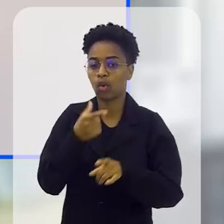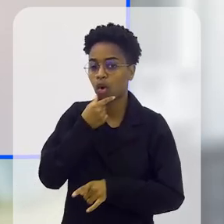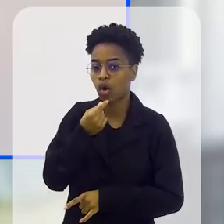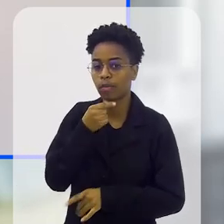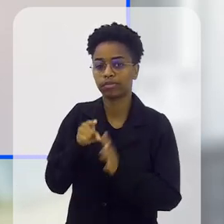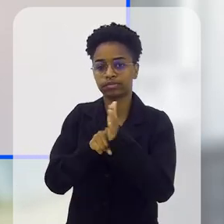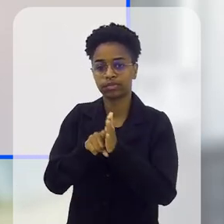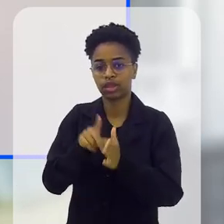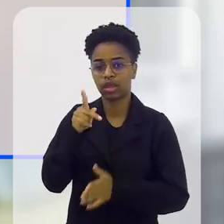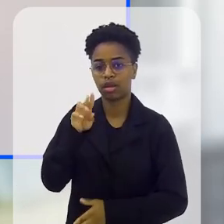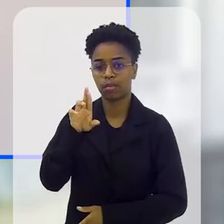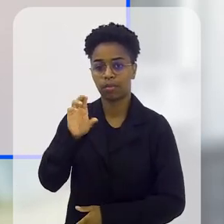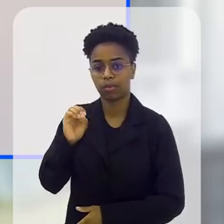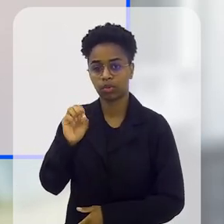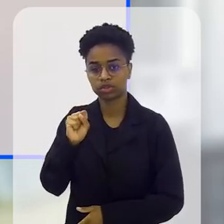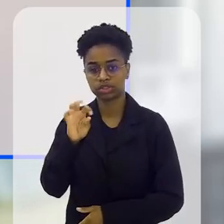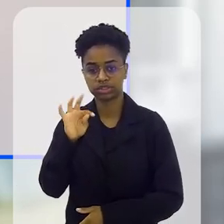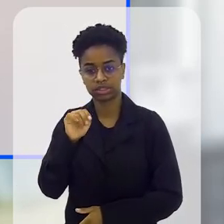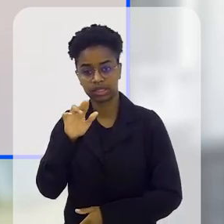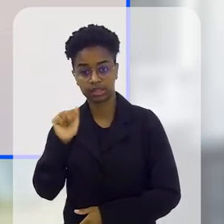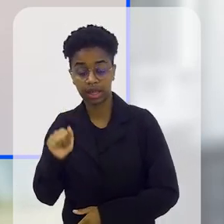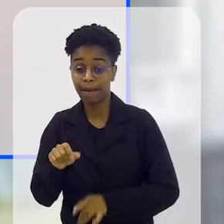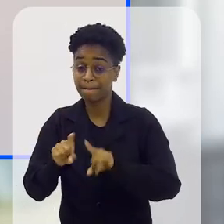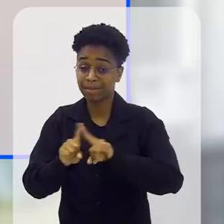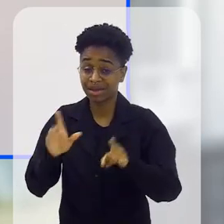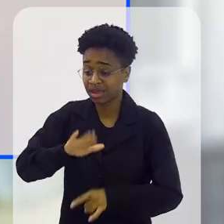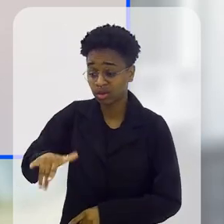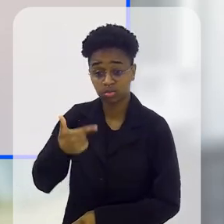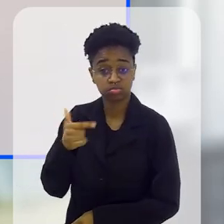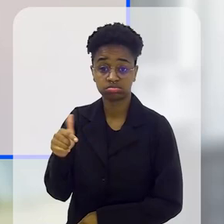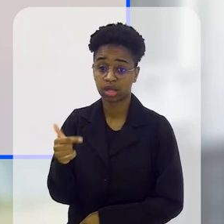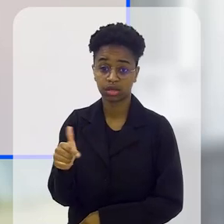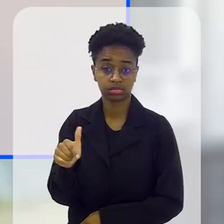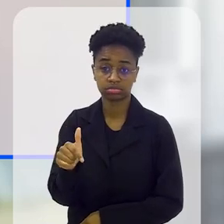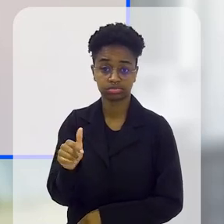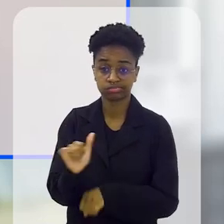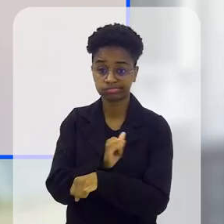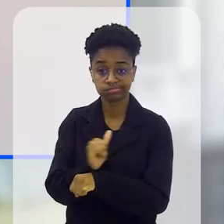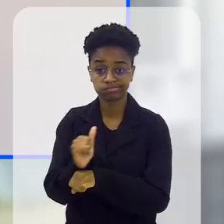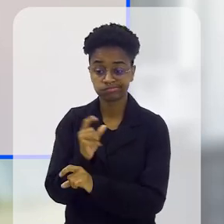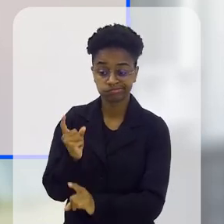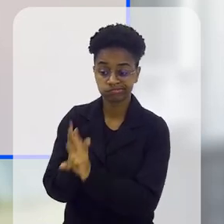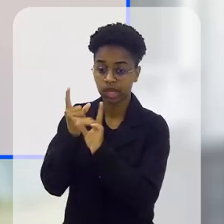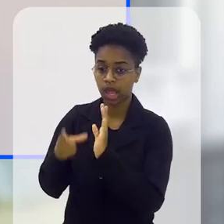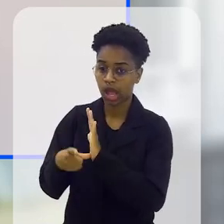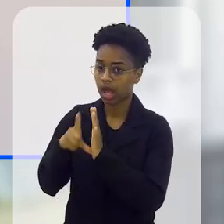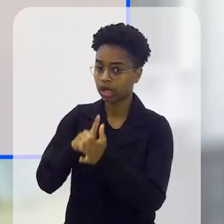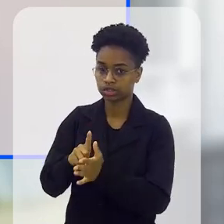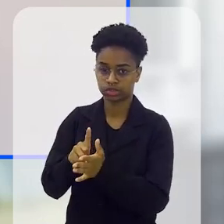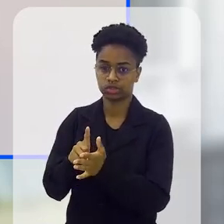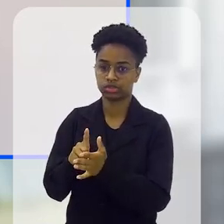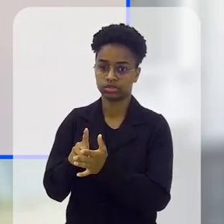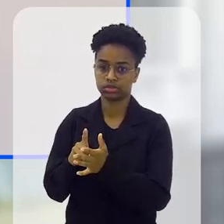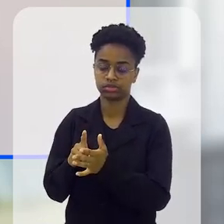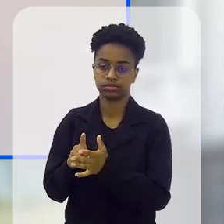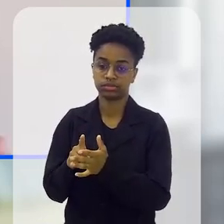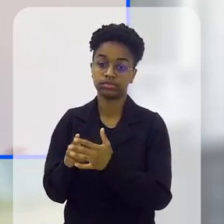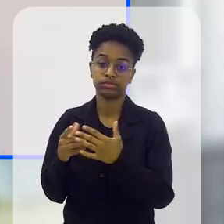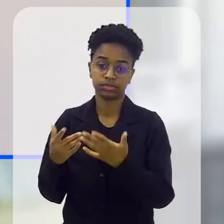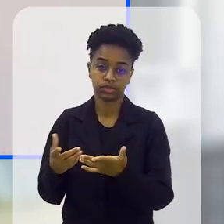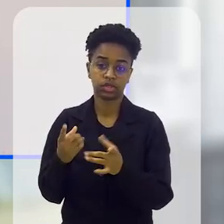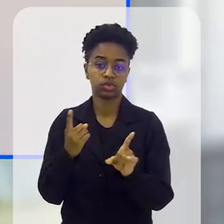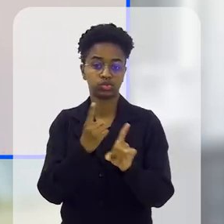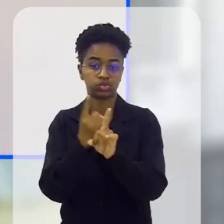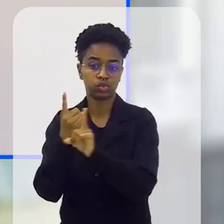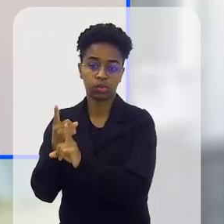o exame do próstata, na infância a gente não tem esse instrumento para conseguir fazer esse diagnóstico antes do tumor acontecer e